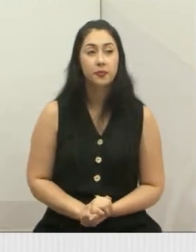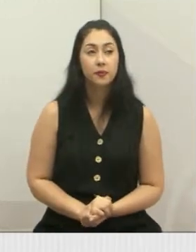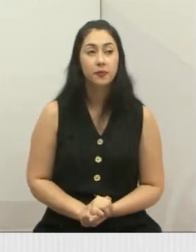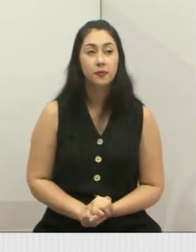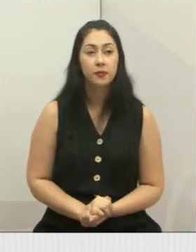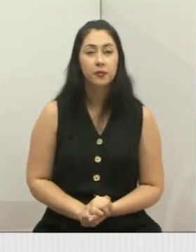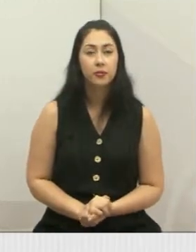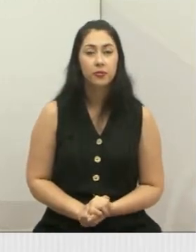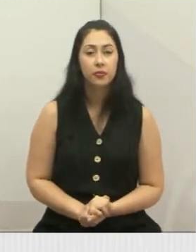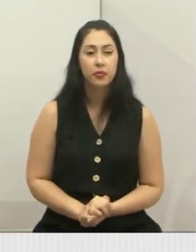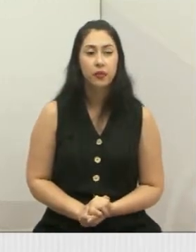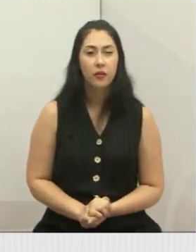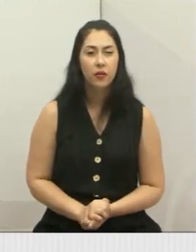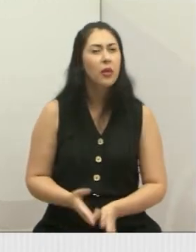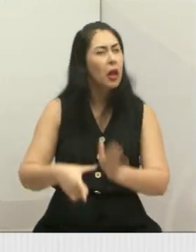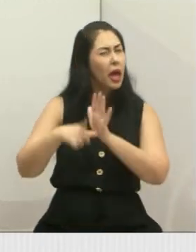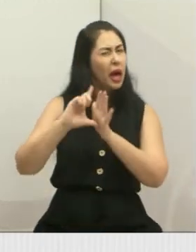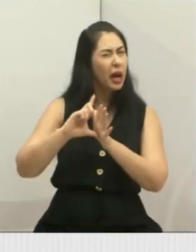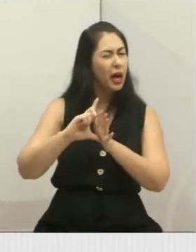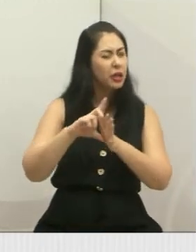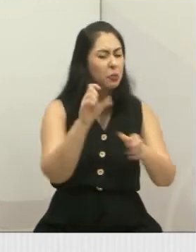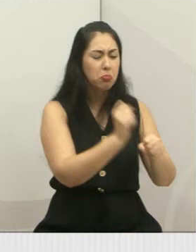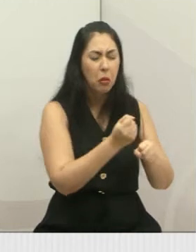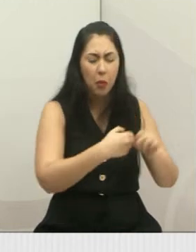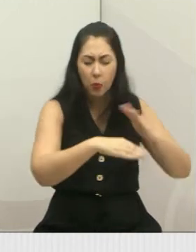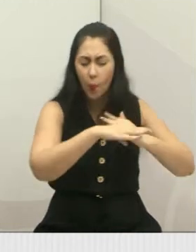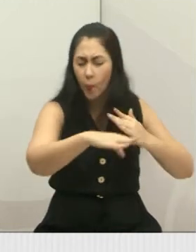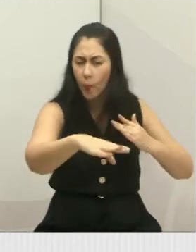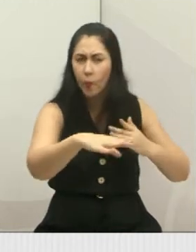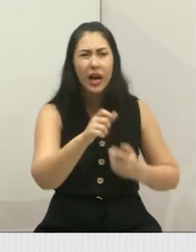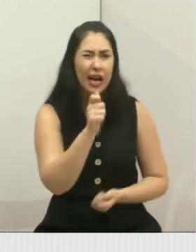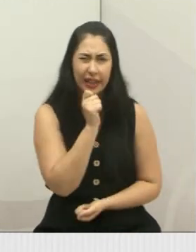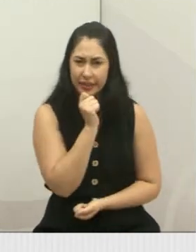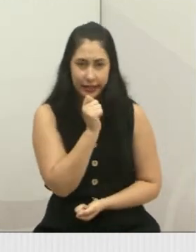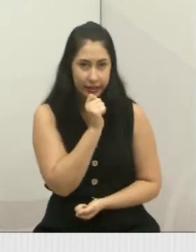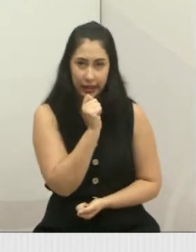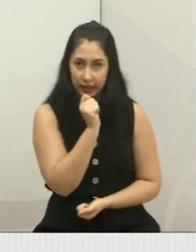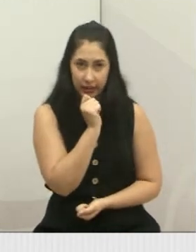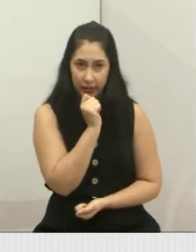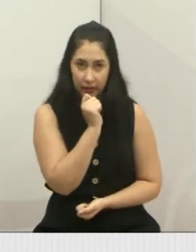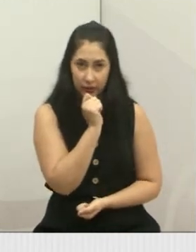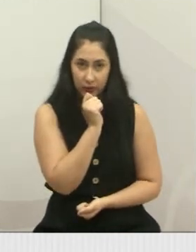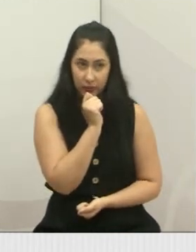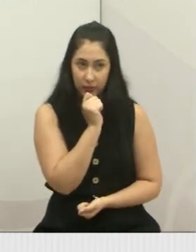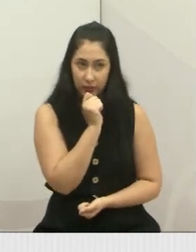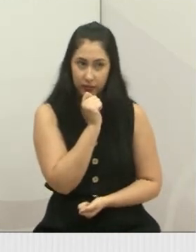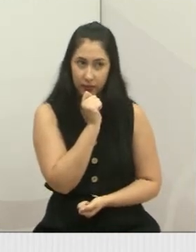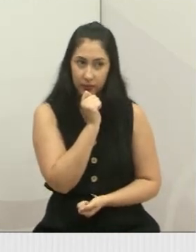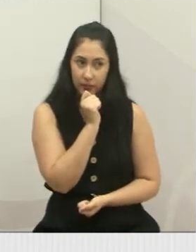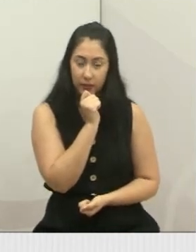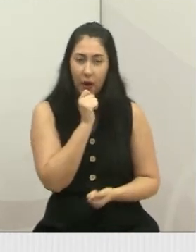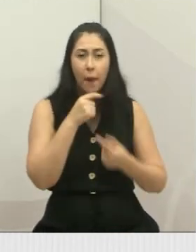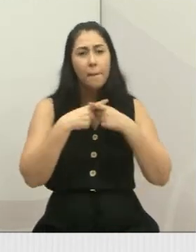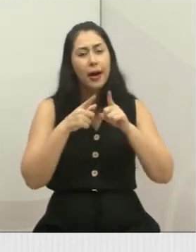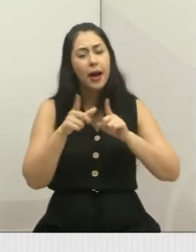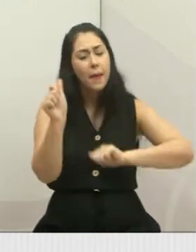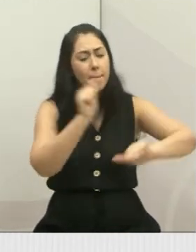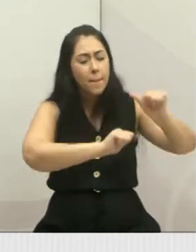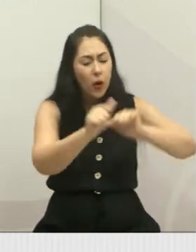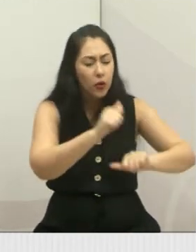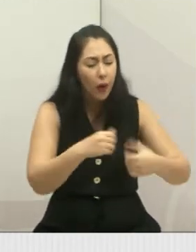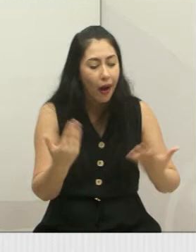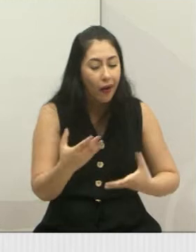Antes de fazer asfalto, que ia fazer asfalto, então esse poste agora ficou no meio da rua.